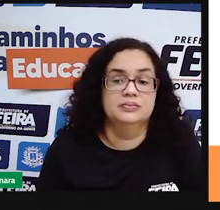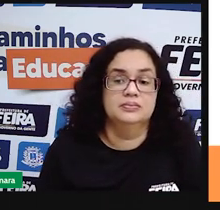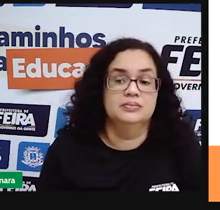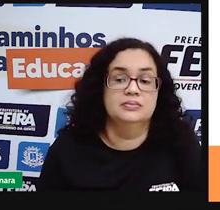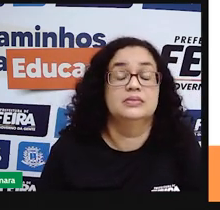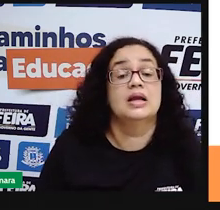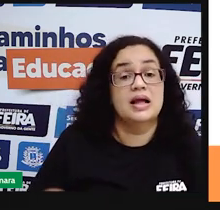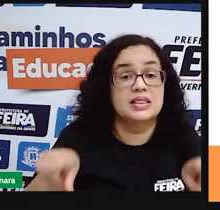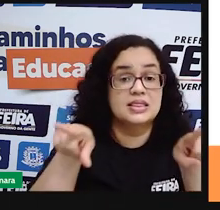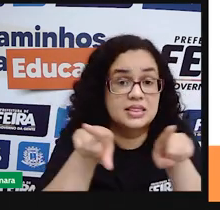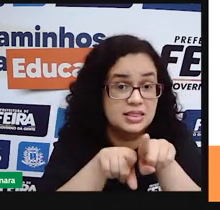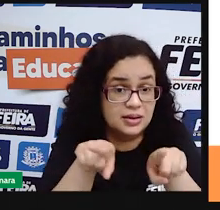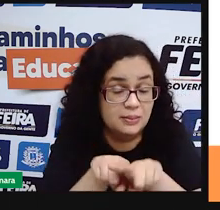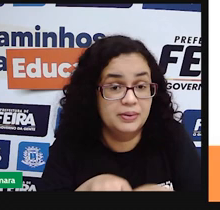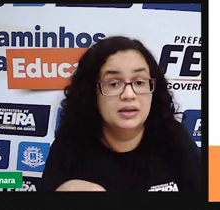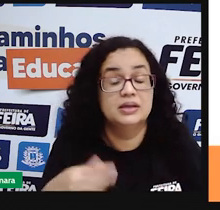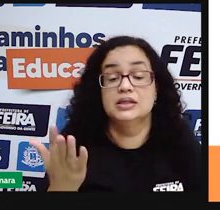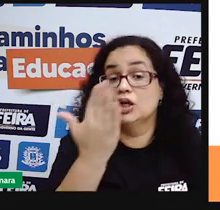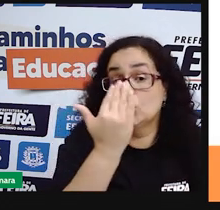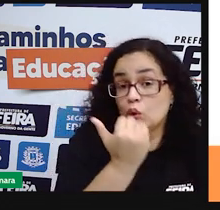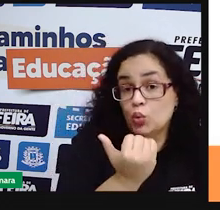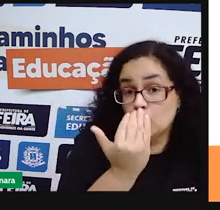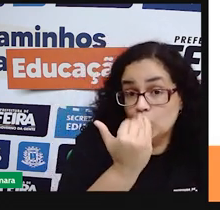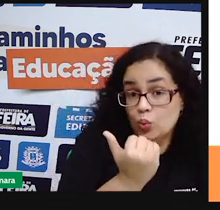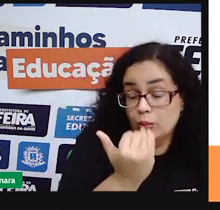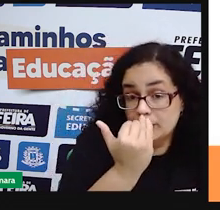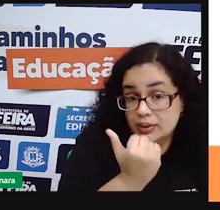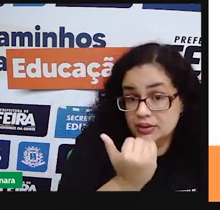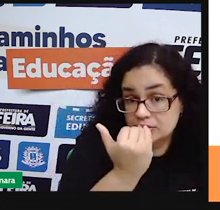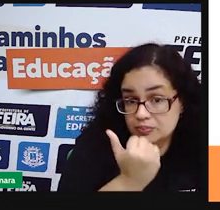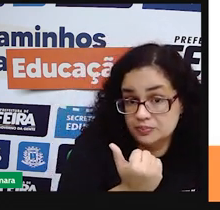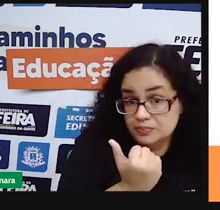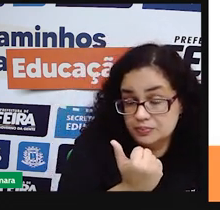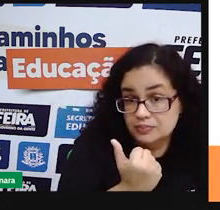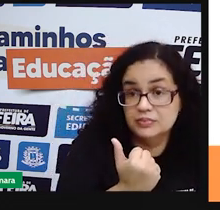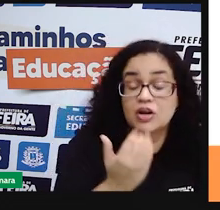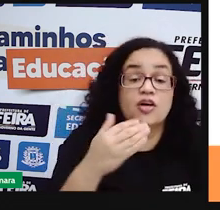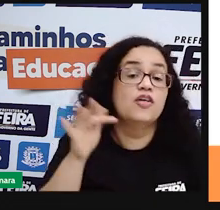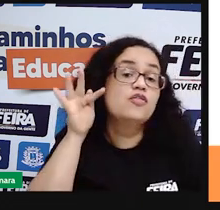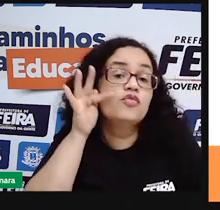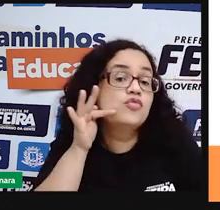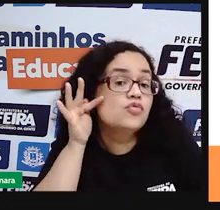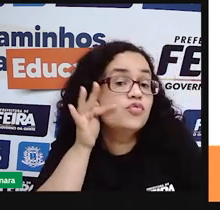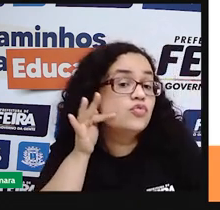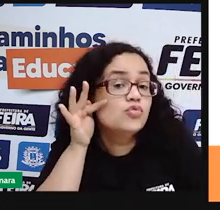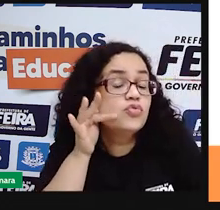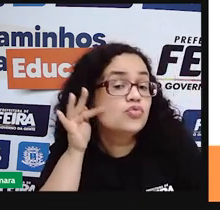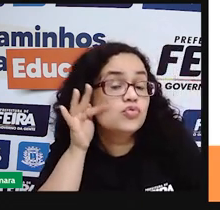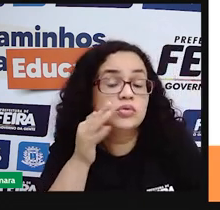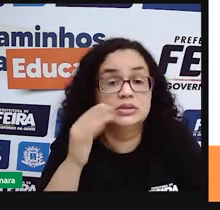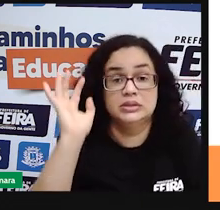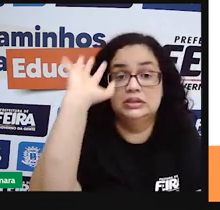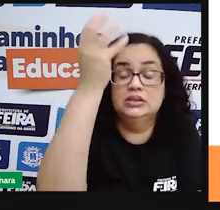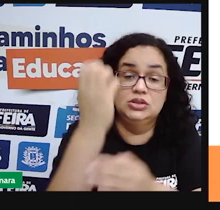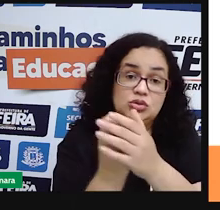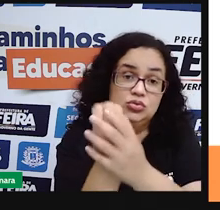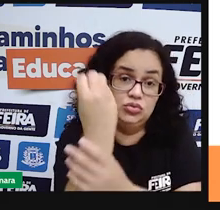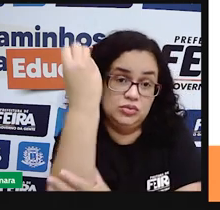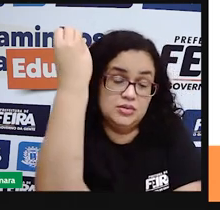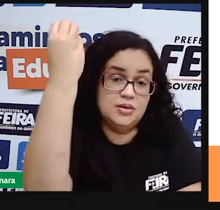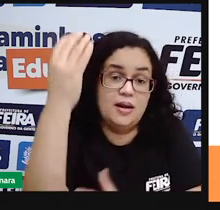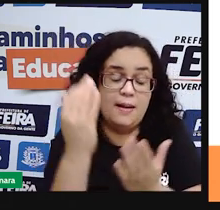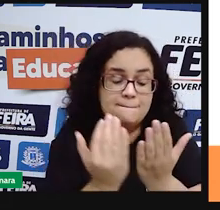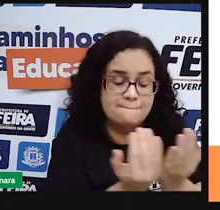também na nossa alimentação então o hábito de comer frutas né se alimentar aí das raízes o beju a